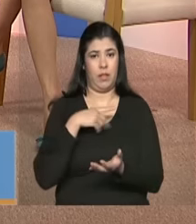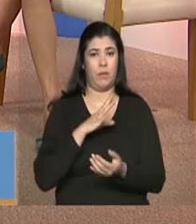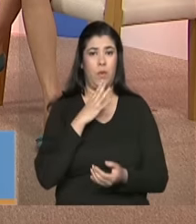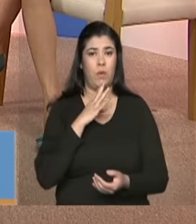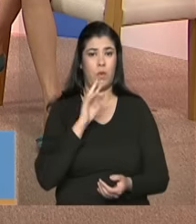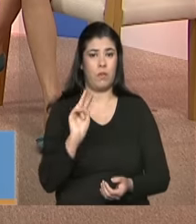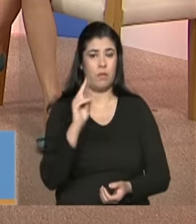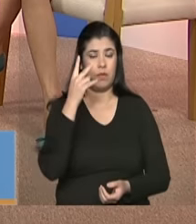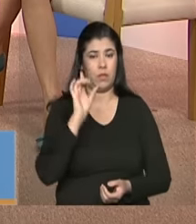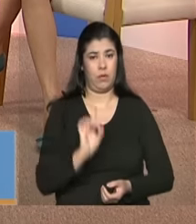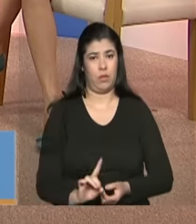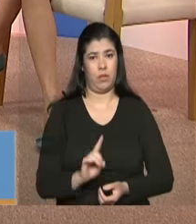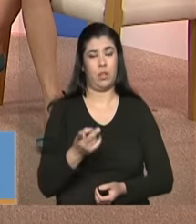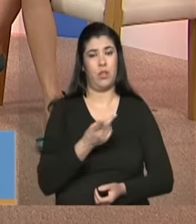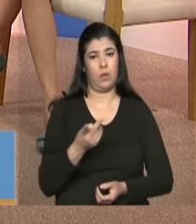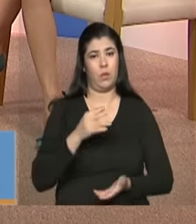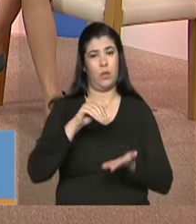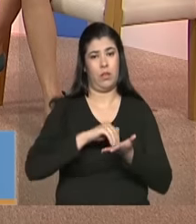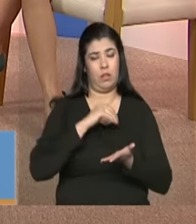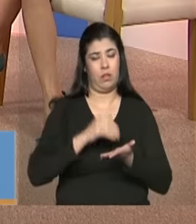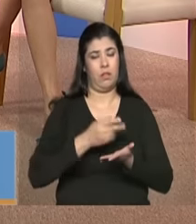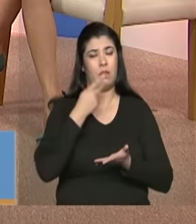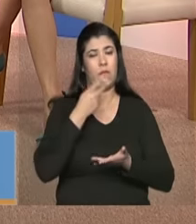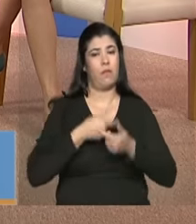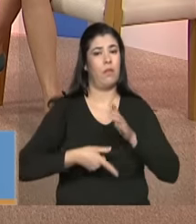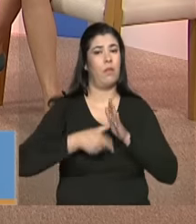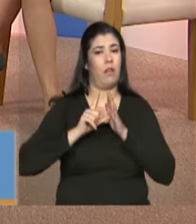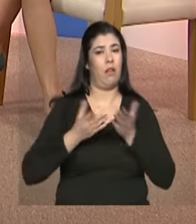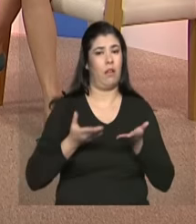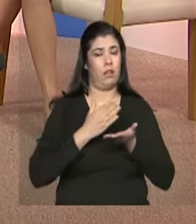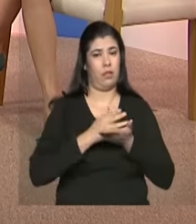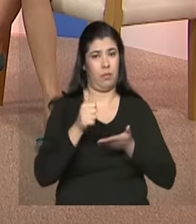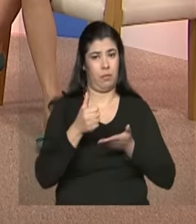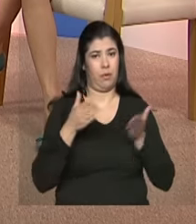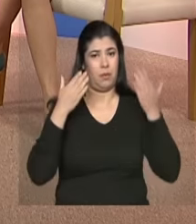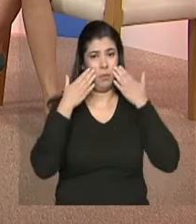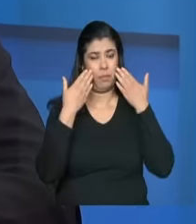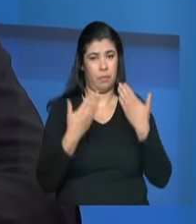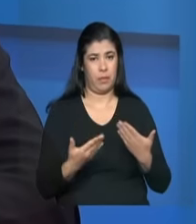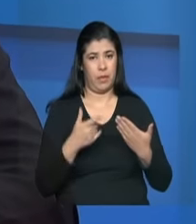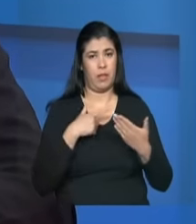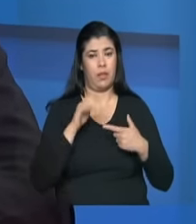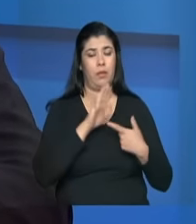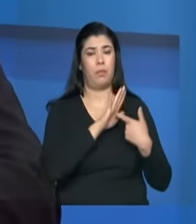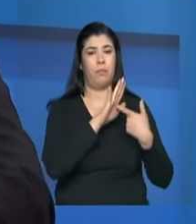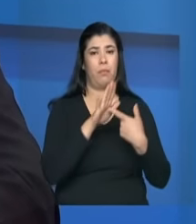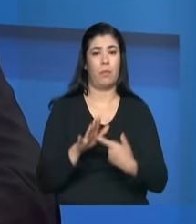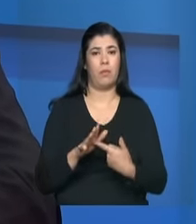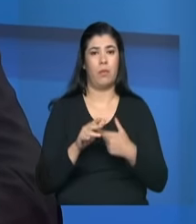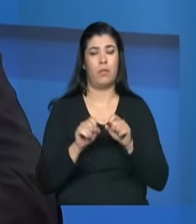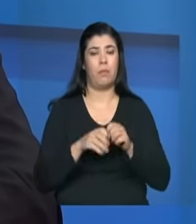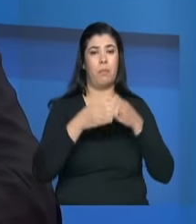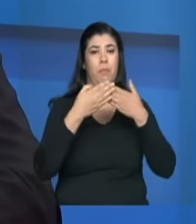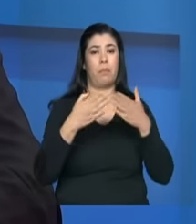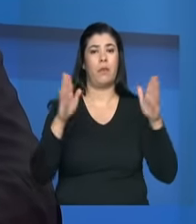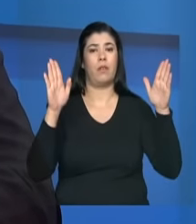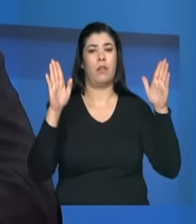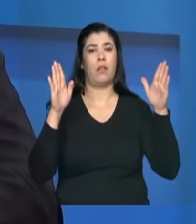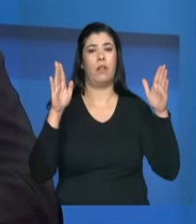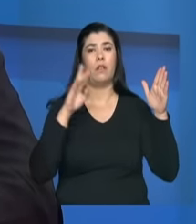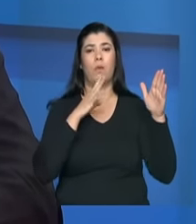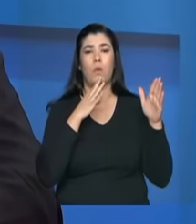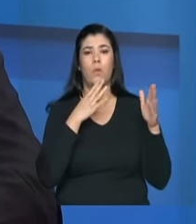secretária Ieda e a Luciana falavam no bloco anterior. Então isso é muito importante que a gente consegue ter visibilidade e começa a tratar